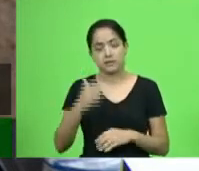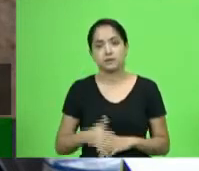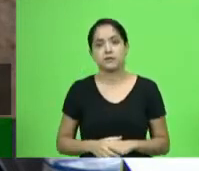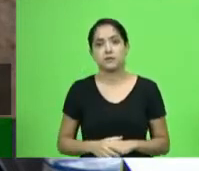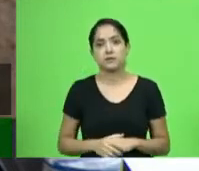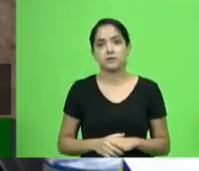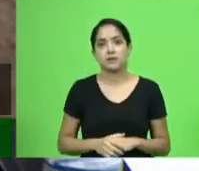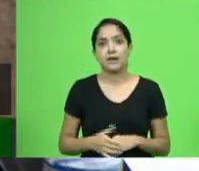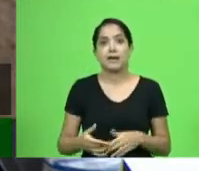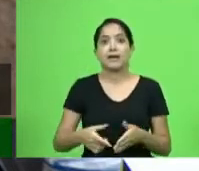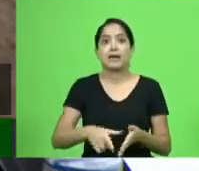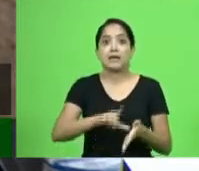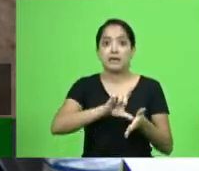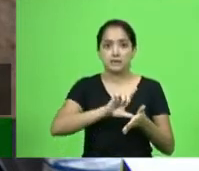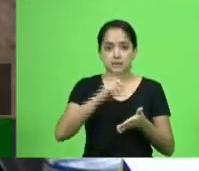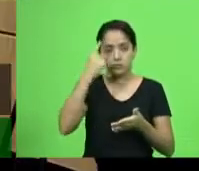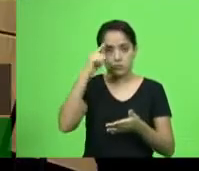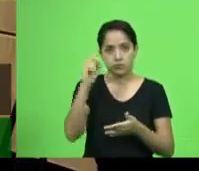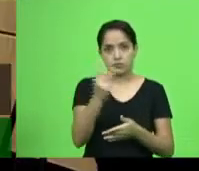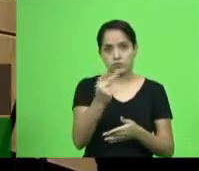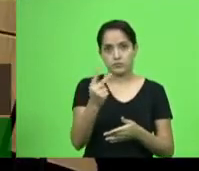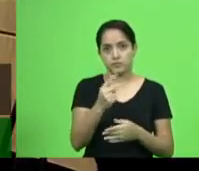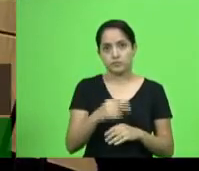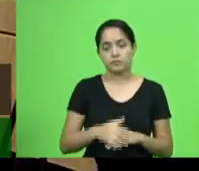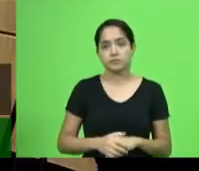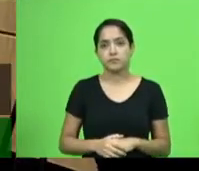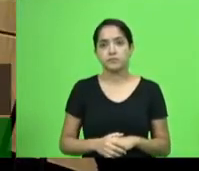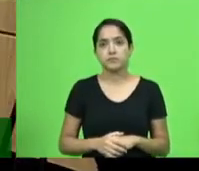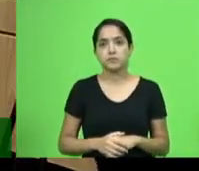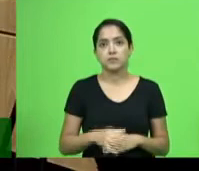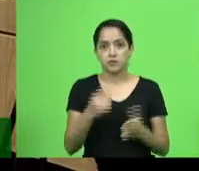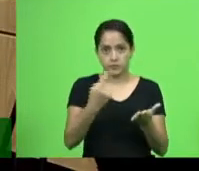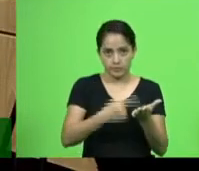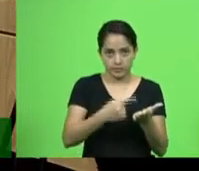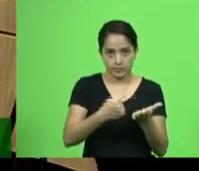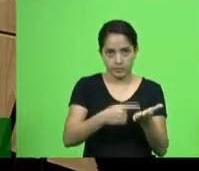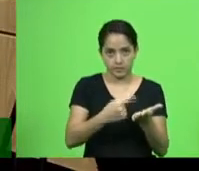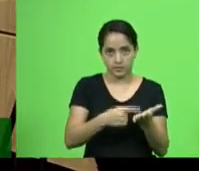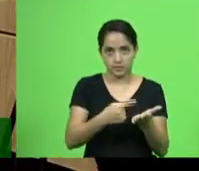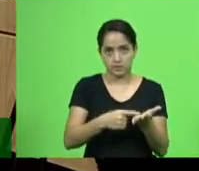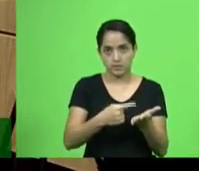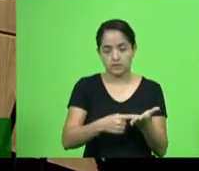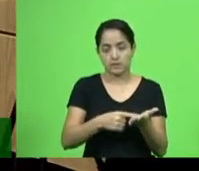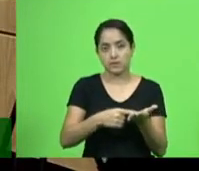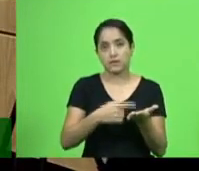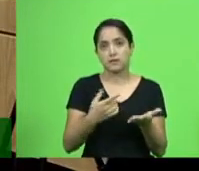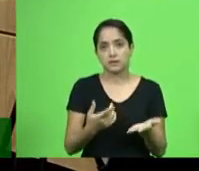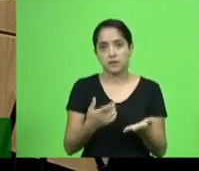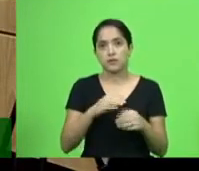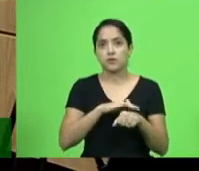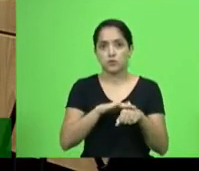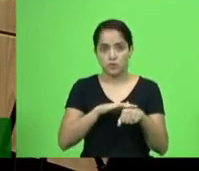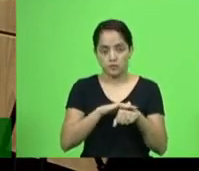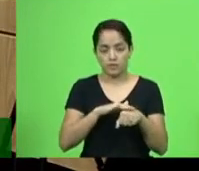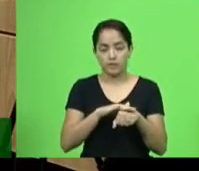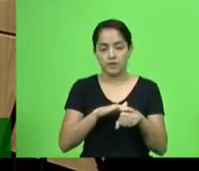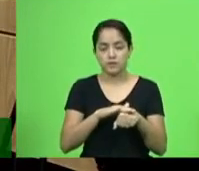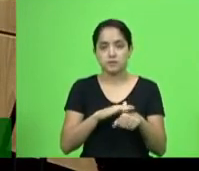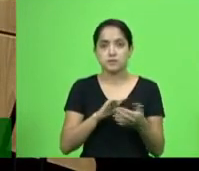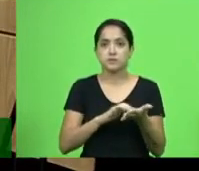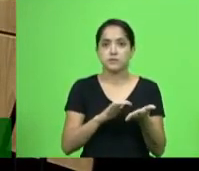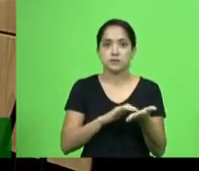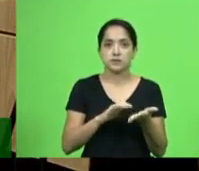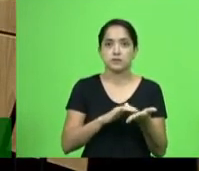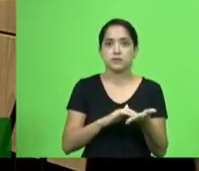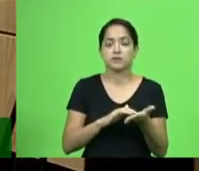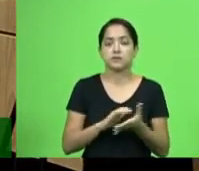Assembleia antes do dia 22. Obrigado, presidente. Pois a diretora vai fazer o cacionamento da data, conversando com os requerentes e com o secretário e